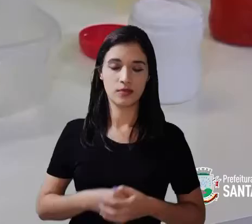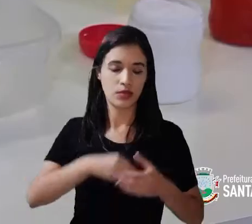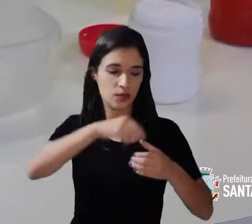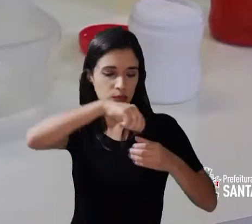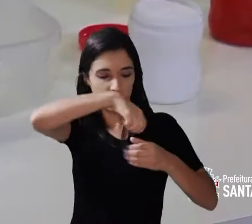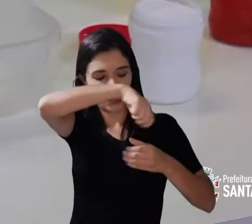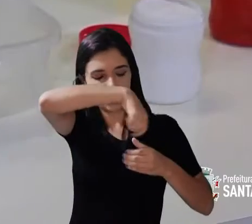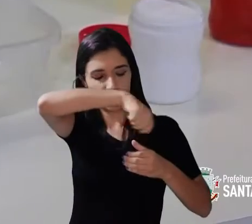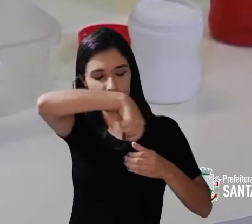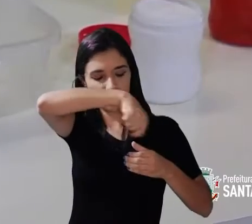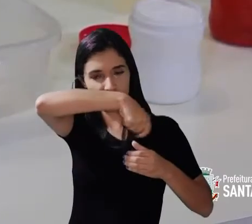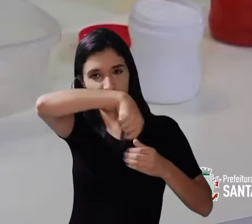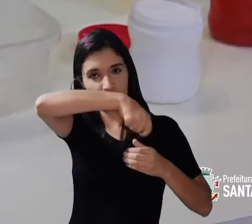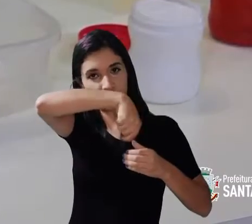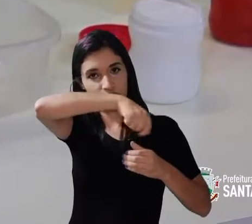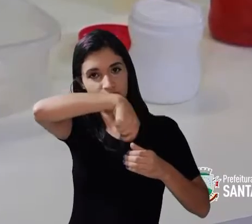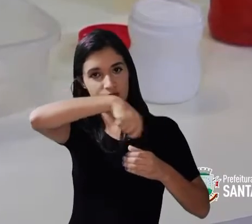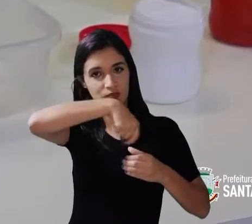E vou misturar.